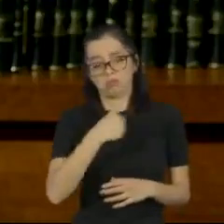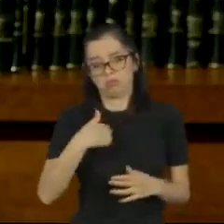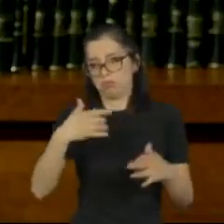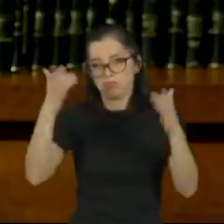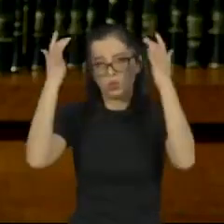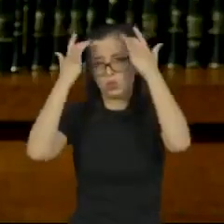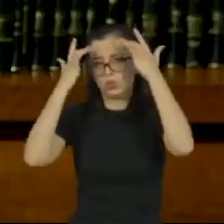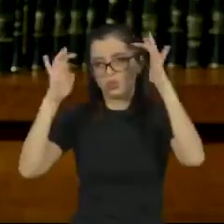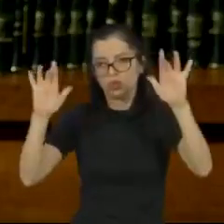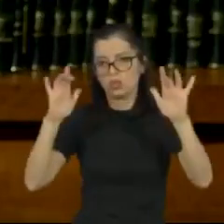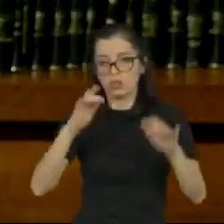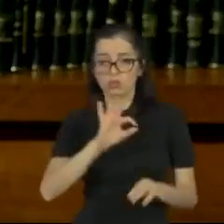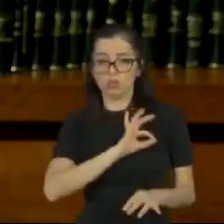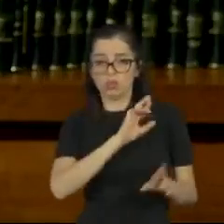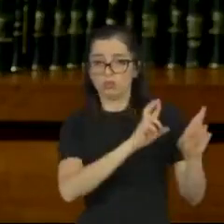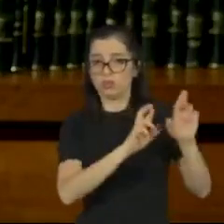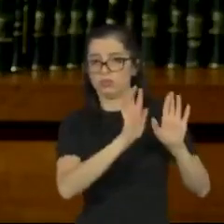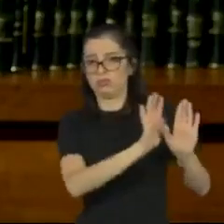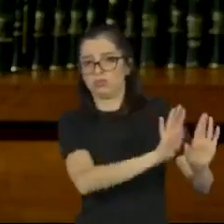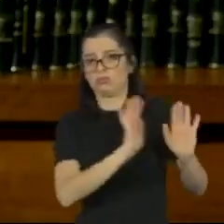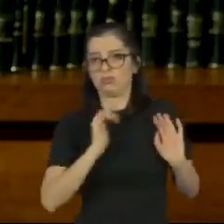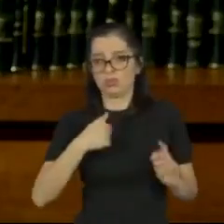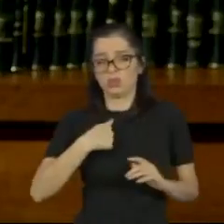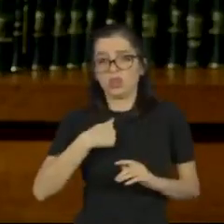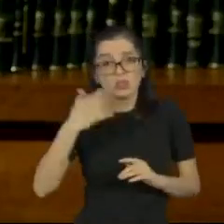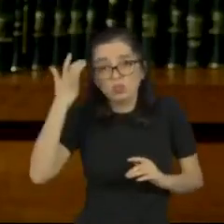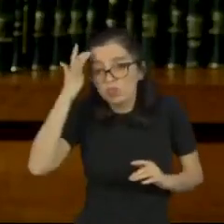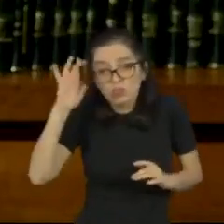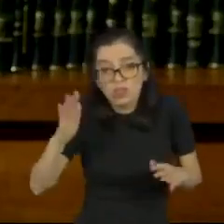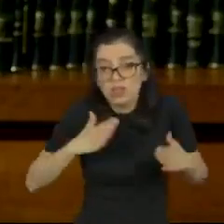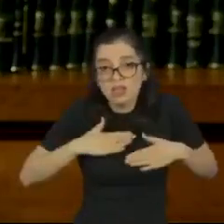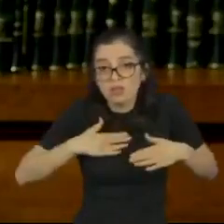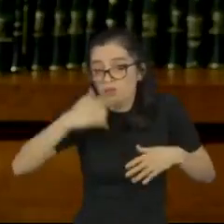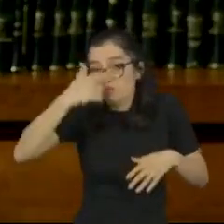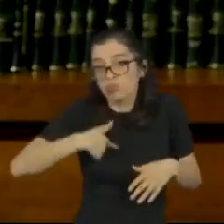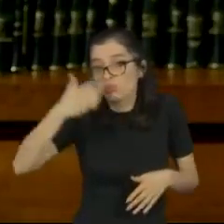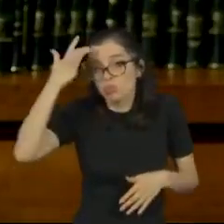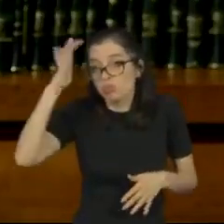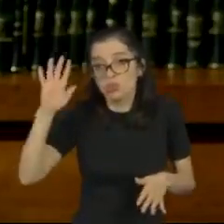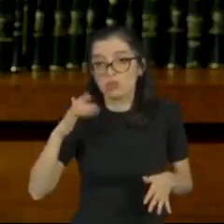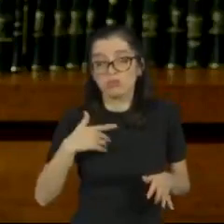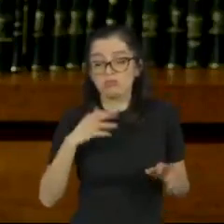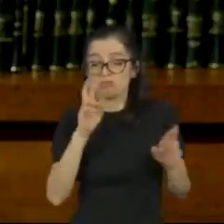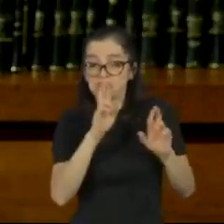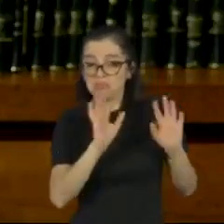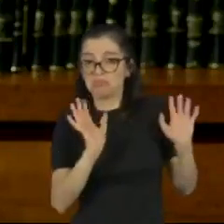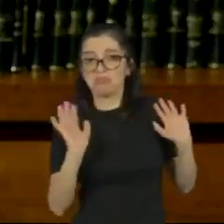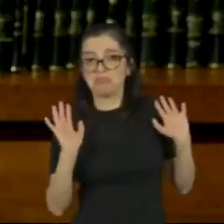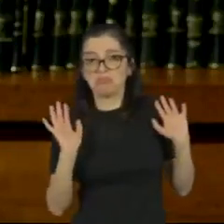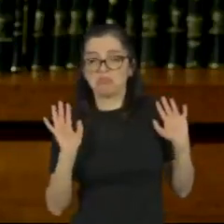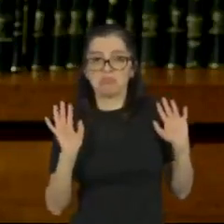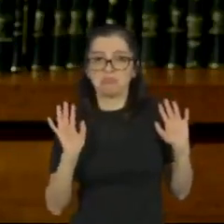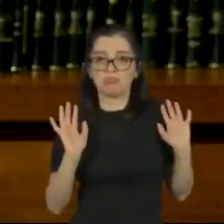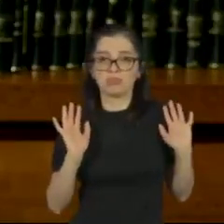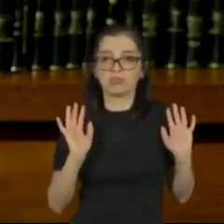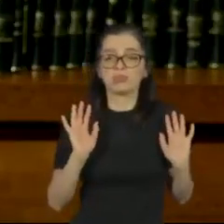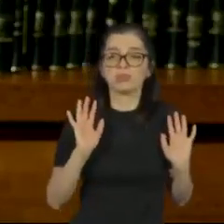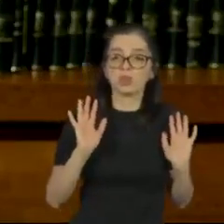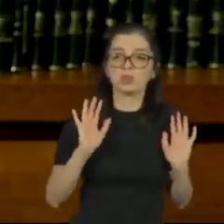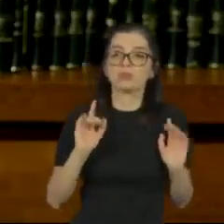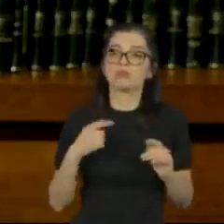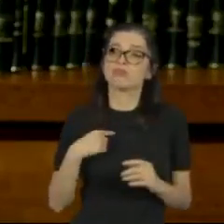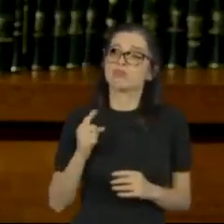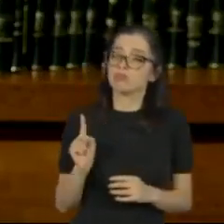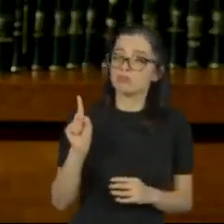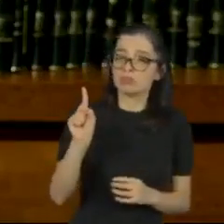eu não sou investigador, eu não sei se ele disse que tomar ou não seja mesmo. Agora, às vezes que eu fui depor, no caso